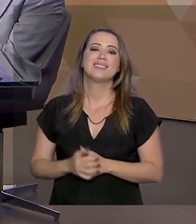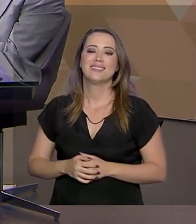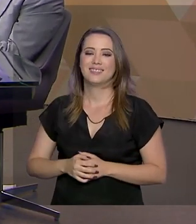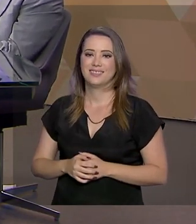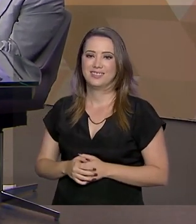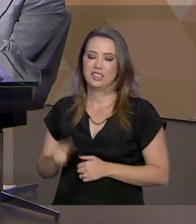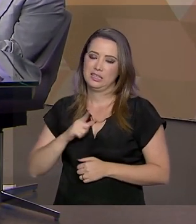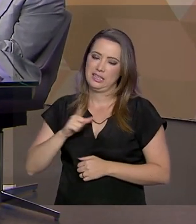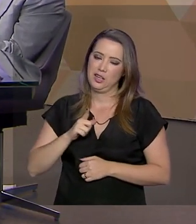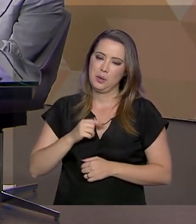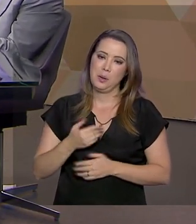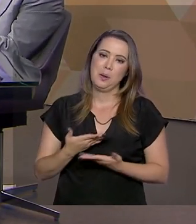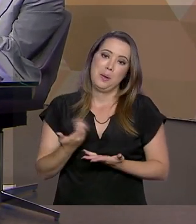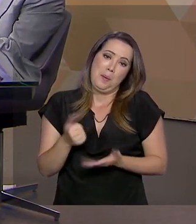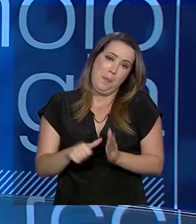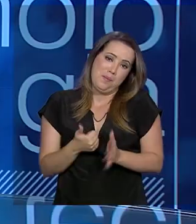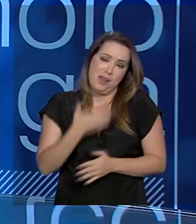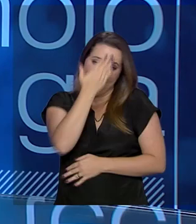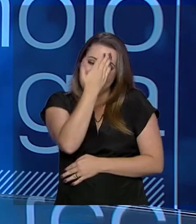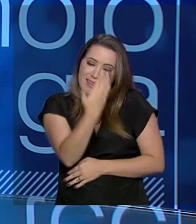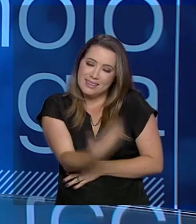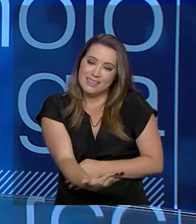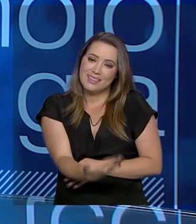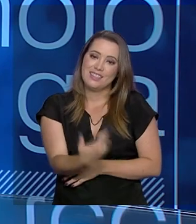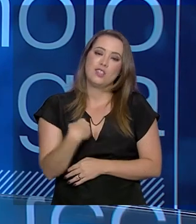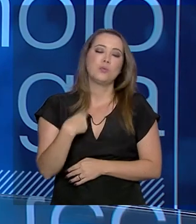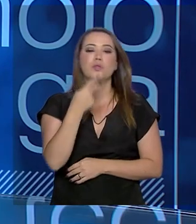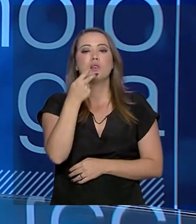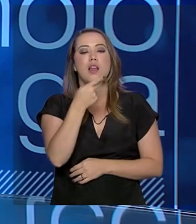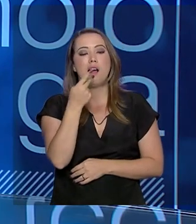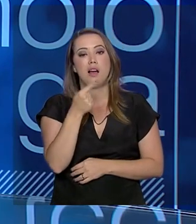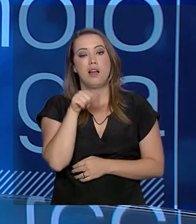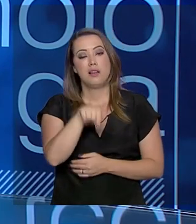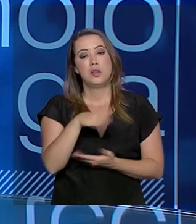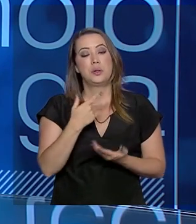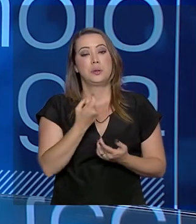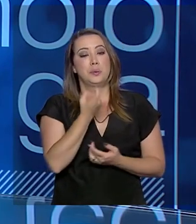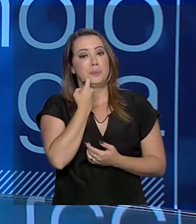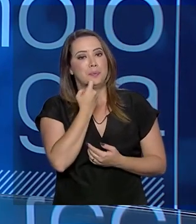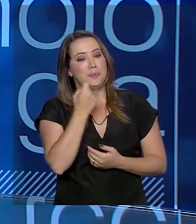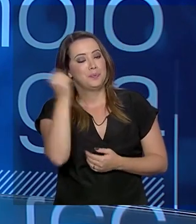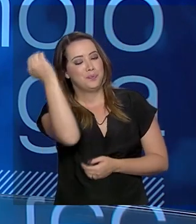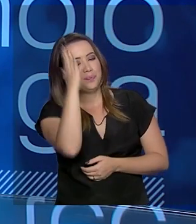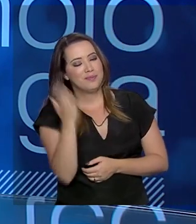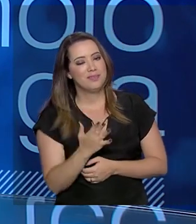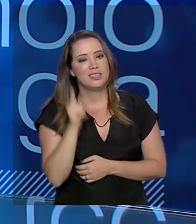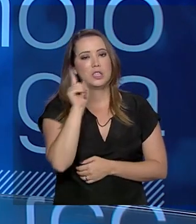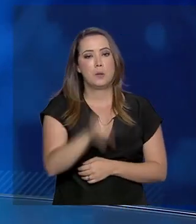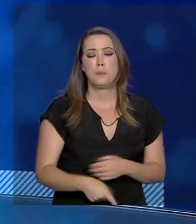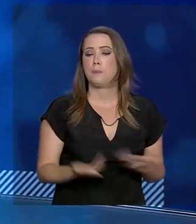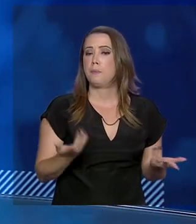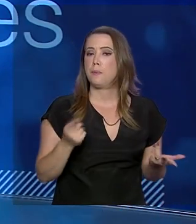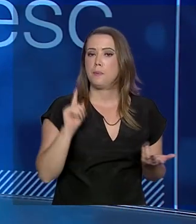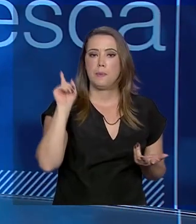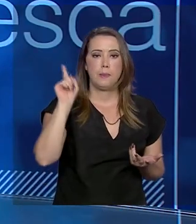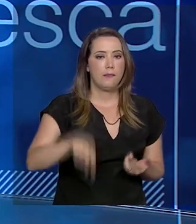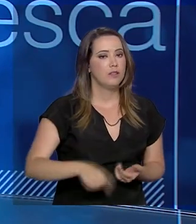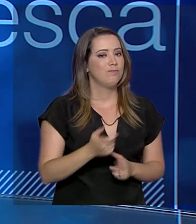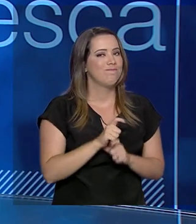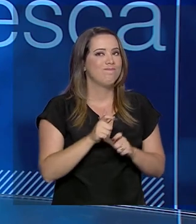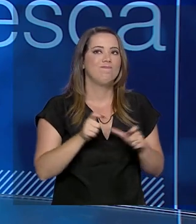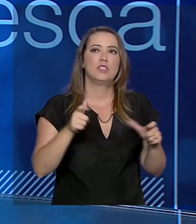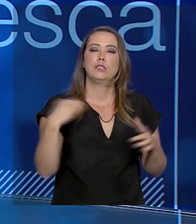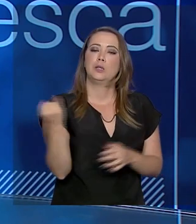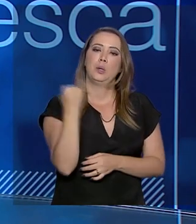Gabriela, primeiramente muito obrigado por nos deixar falar um pouco da agricultura e da pesca brasileira que é uma grande